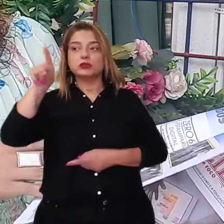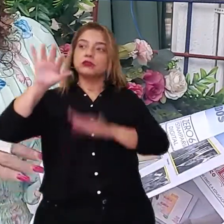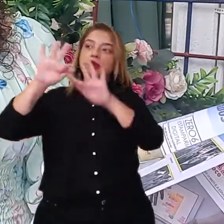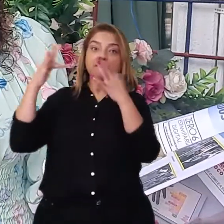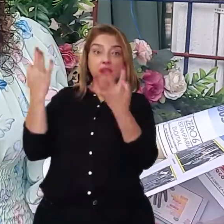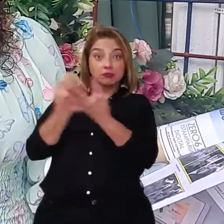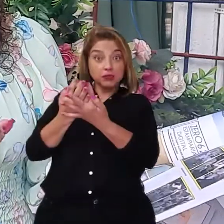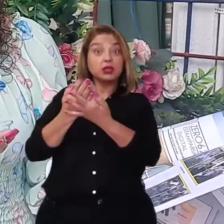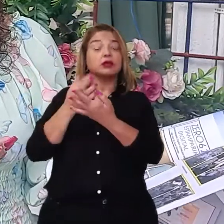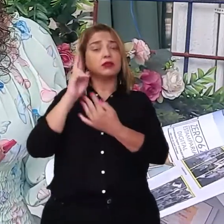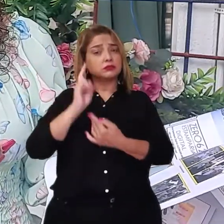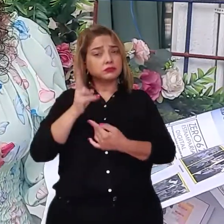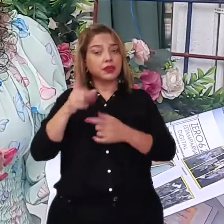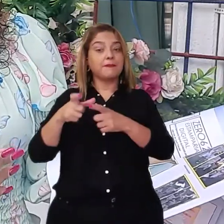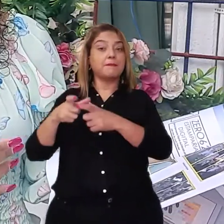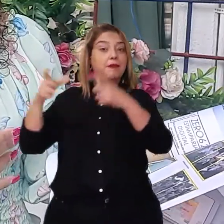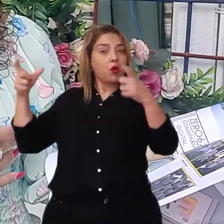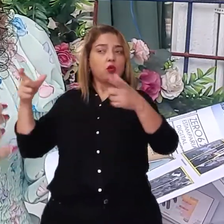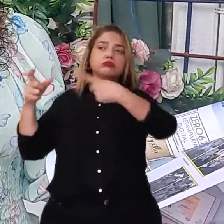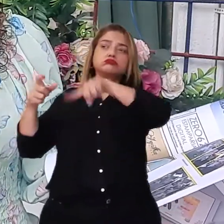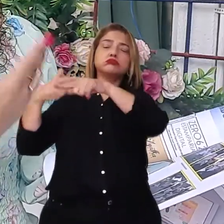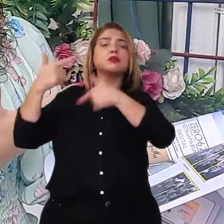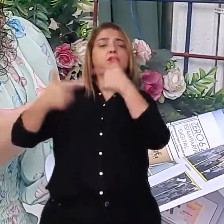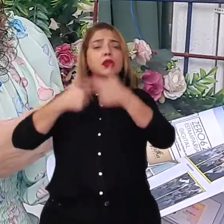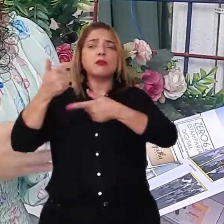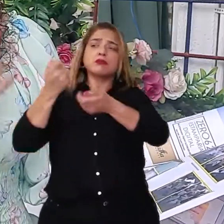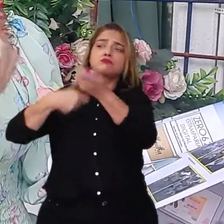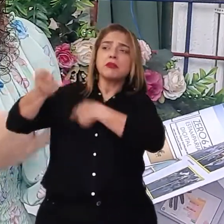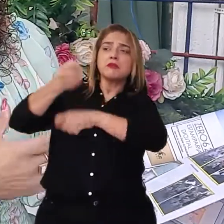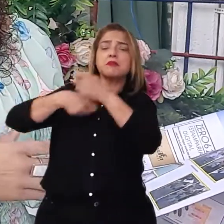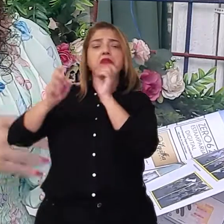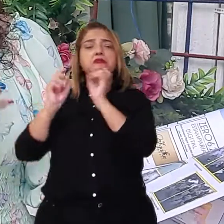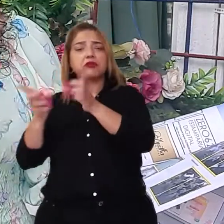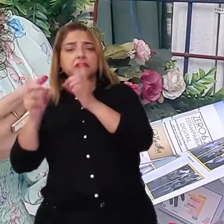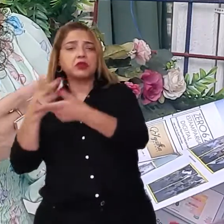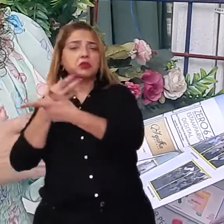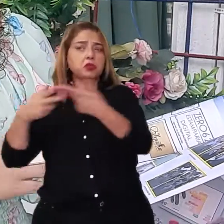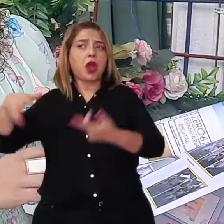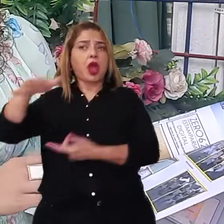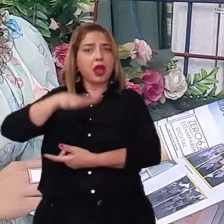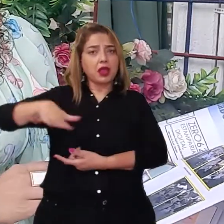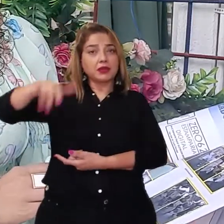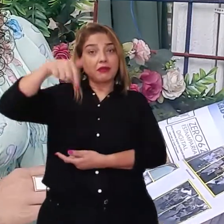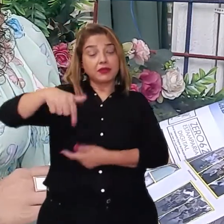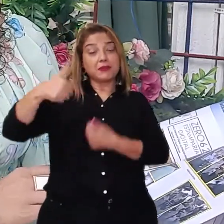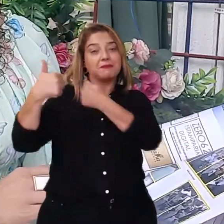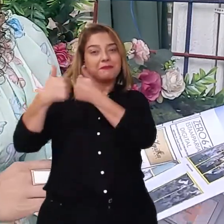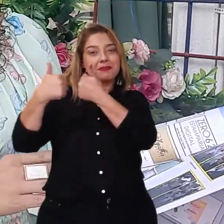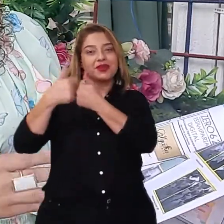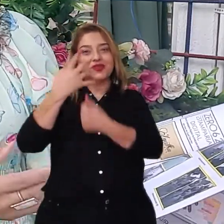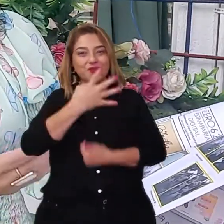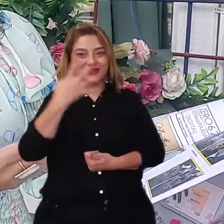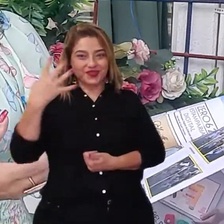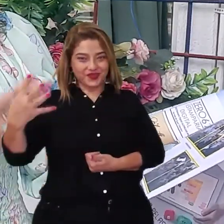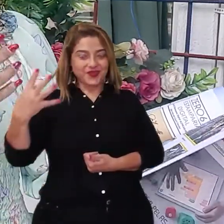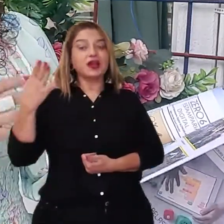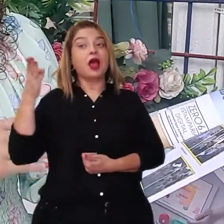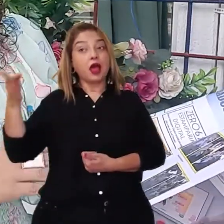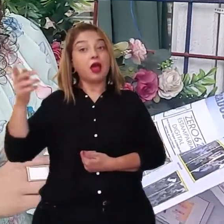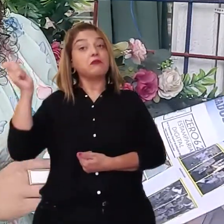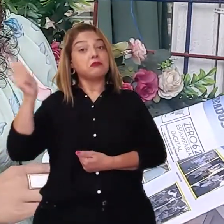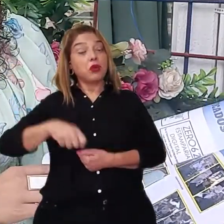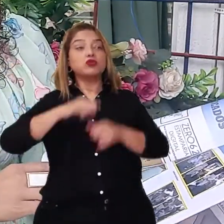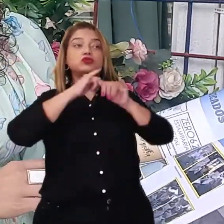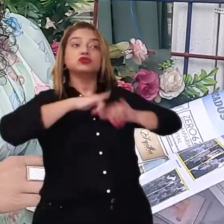Inclusive, boa parte delas são comerciantes, vendedores aqui da região da 44. Elas podem